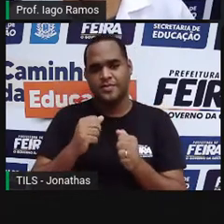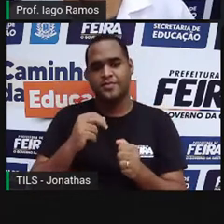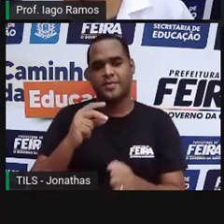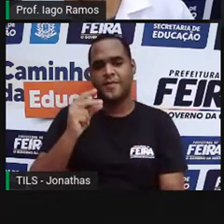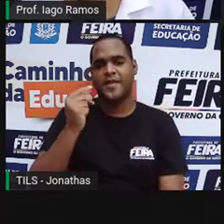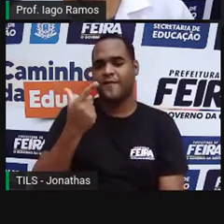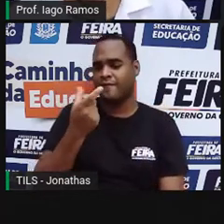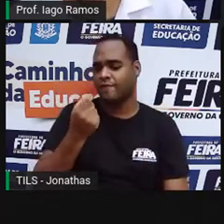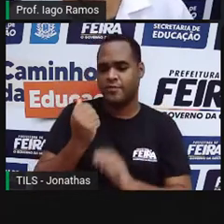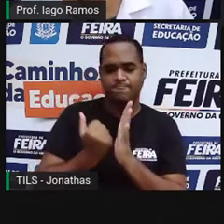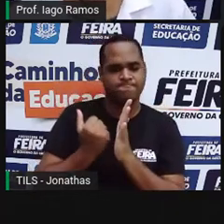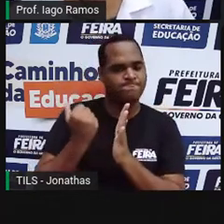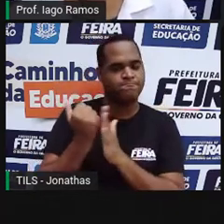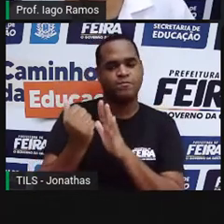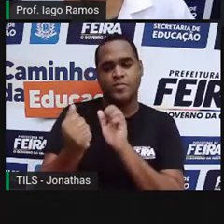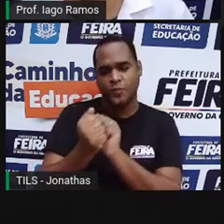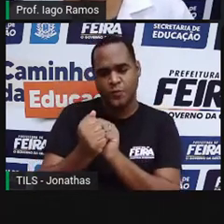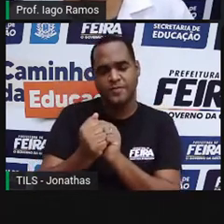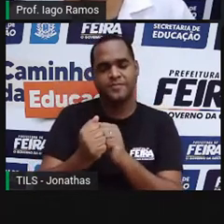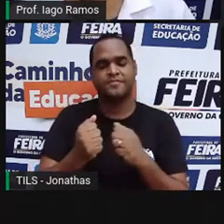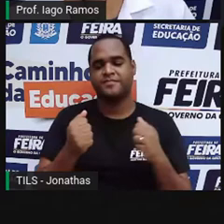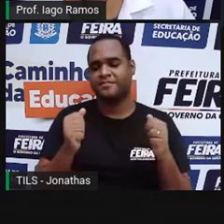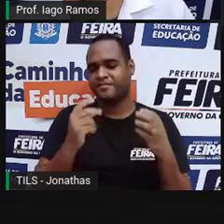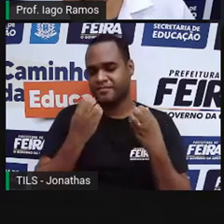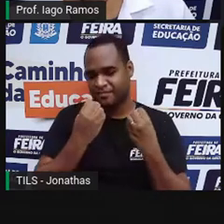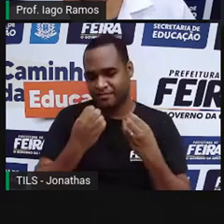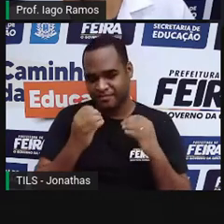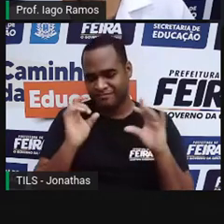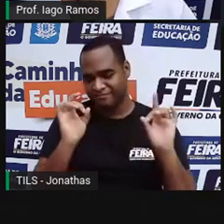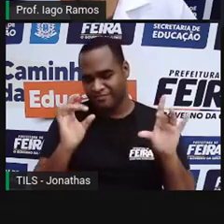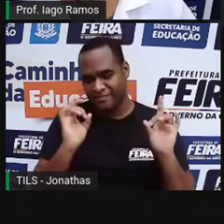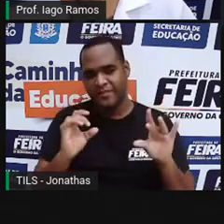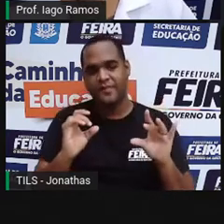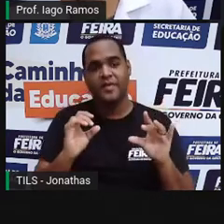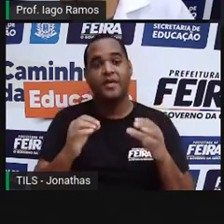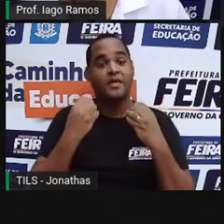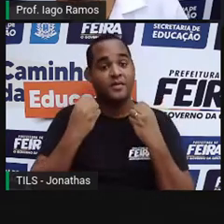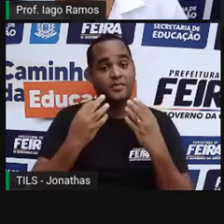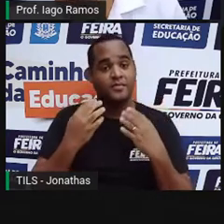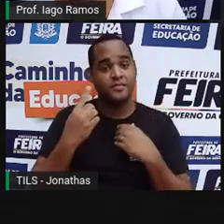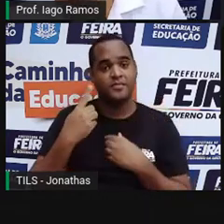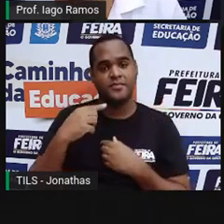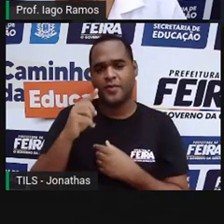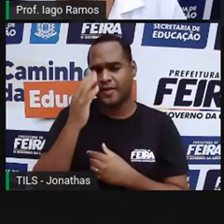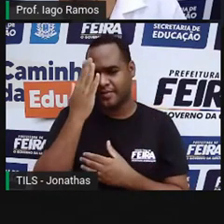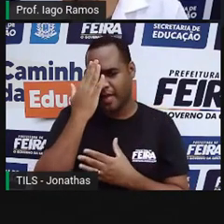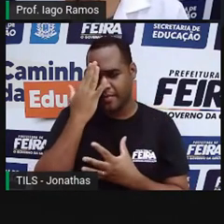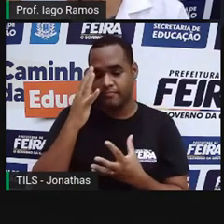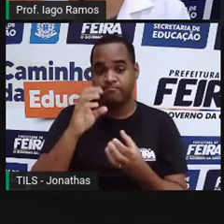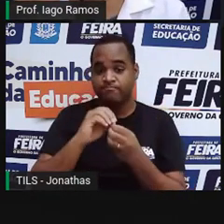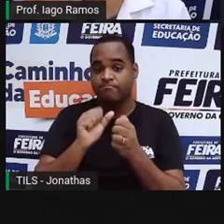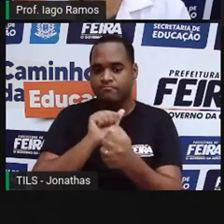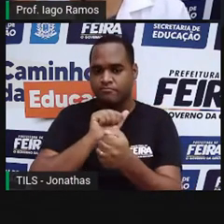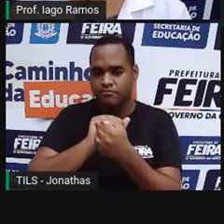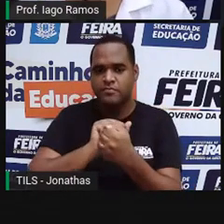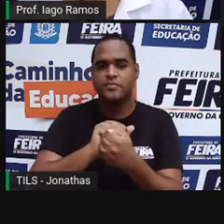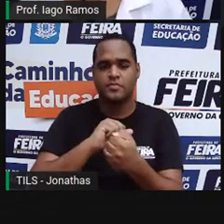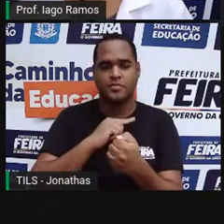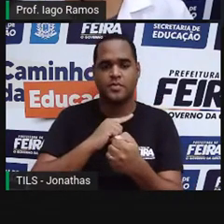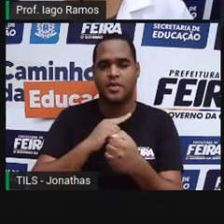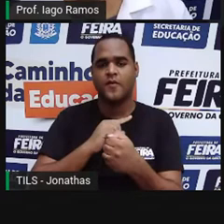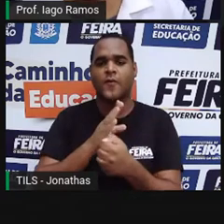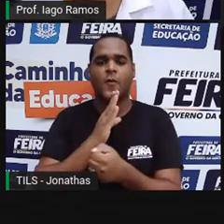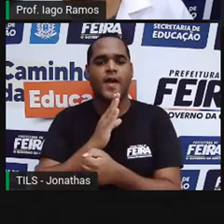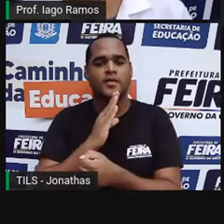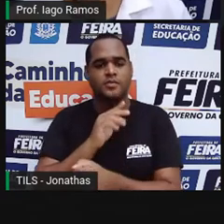20 aulas juntos, hein? Que massa, que bacana, tá bom? Bom, e já que a gente tem esse tempo aí juntos, você já me